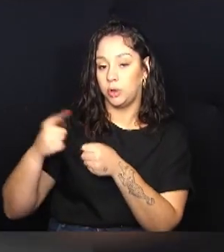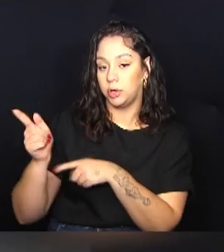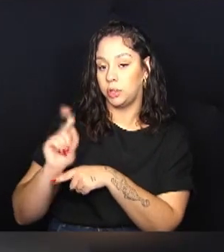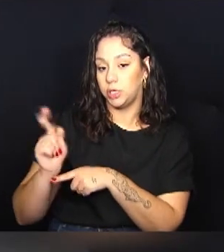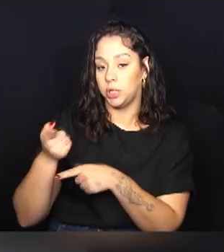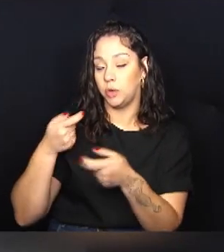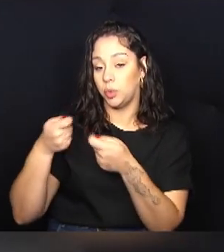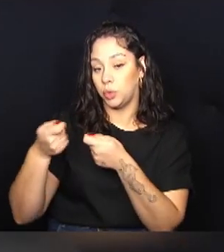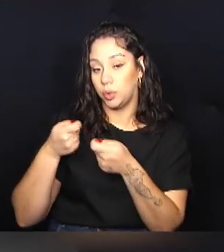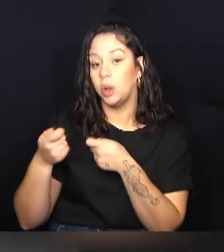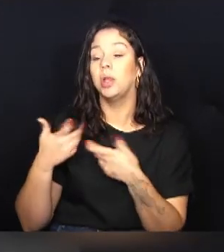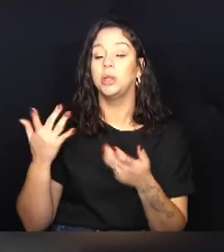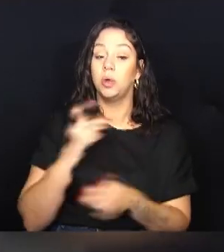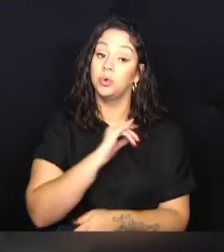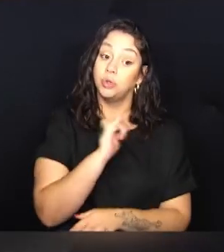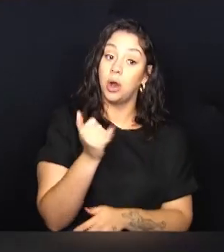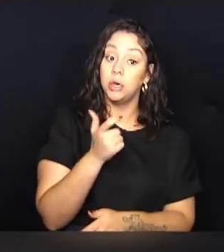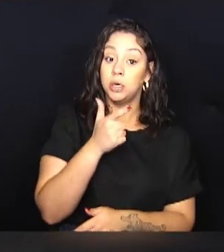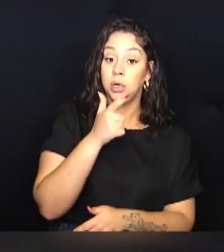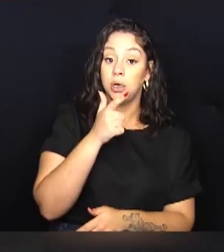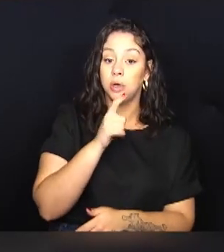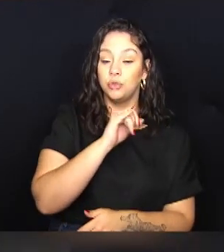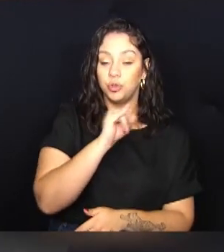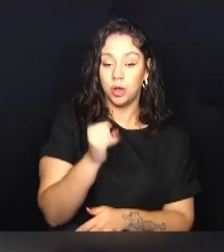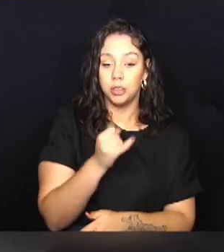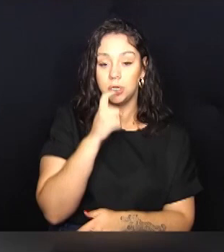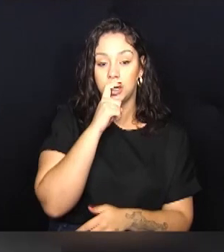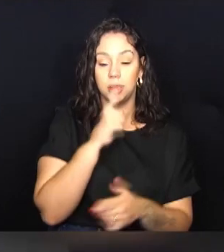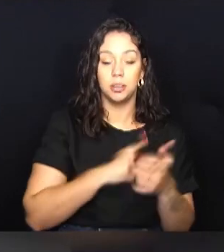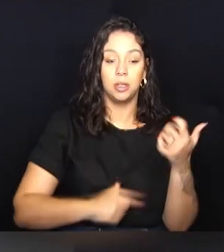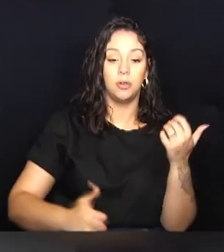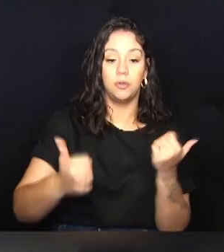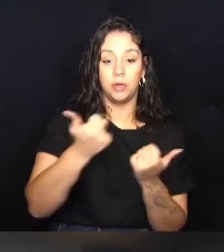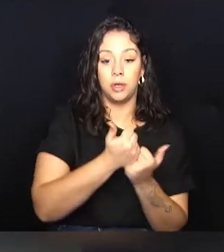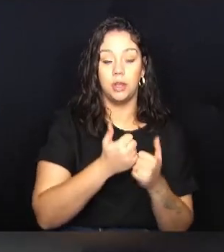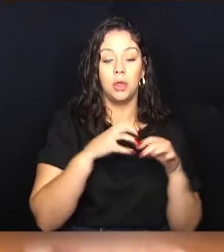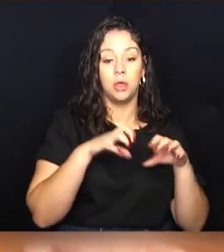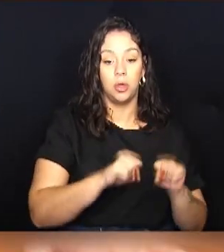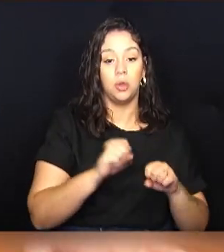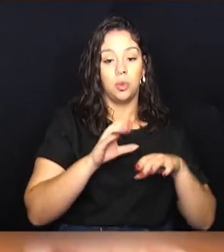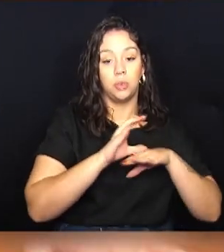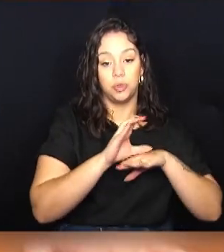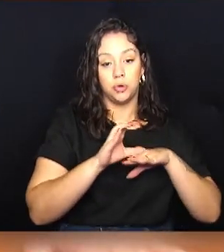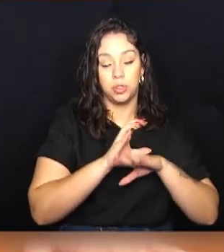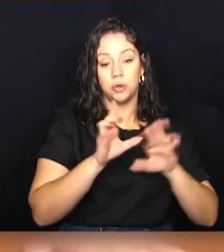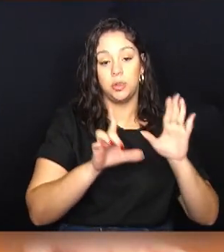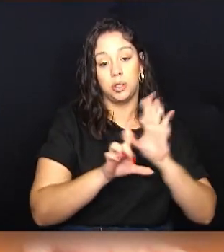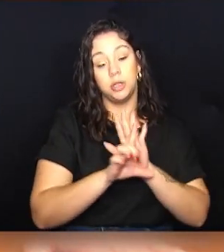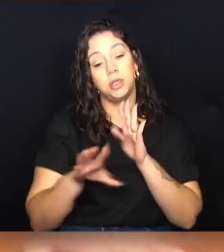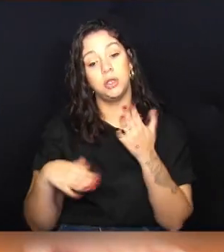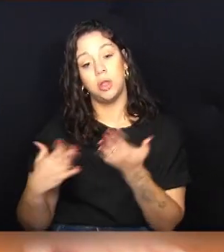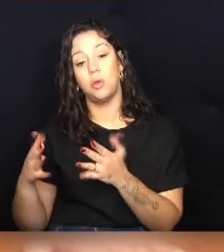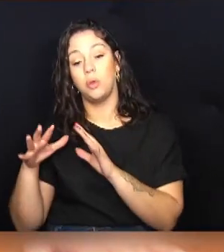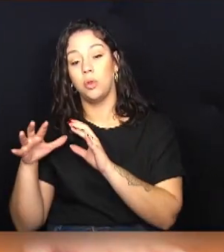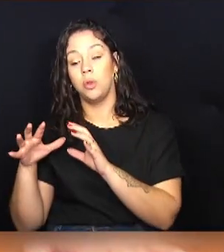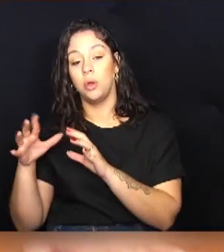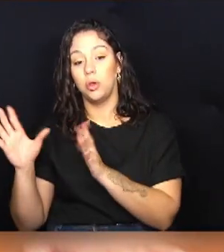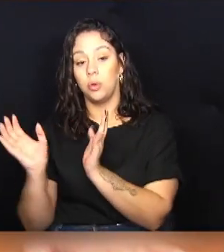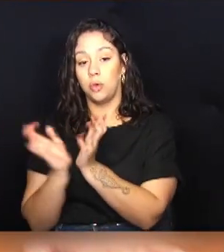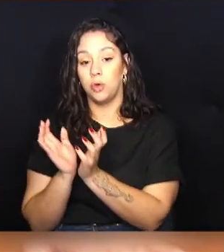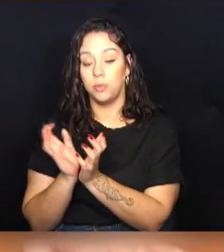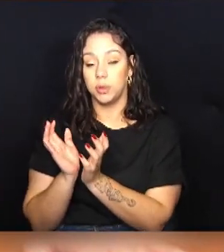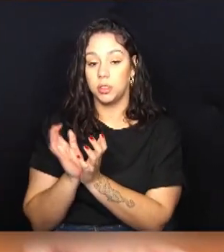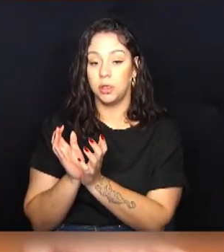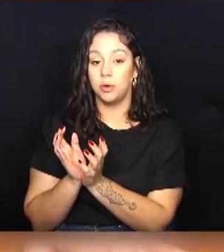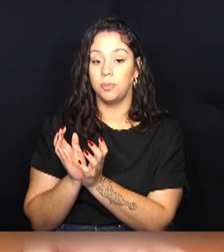e Controle, Schneider assumiu a Comissão Permanente de Constituição e Legalidade. E a Comissão de Política Urbana ficou sob